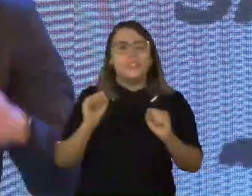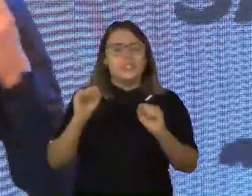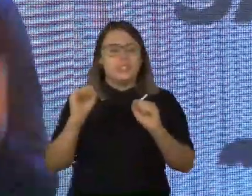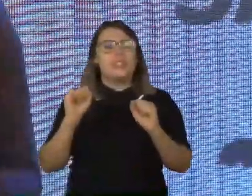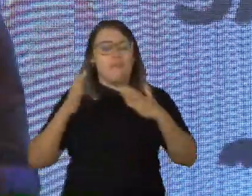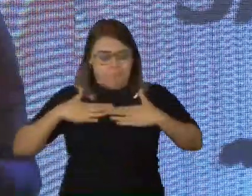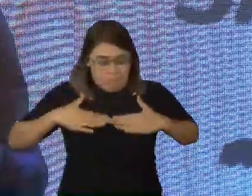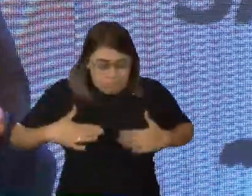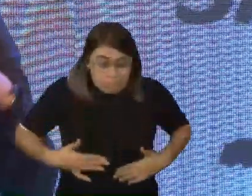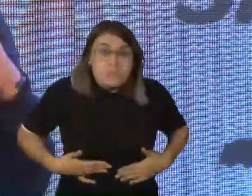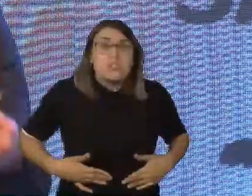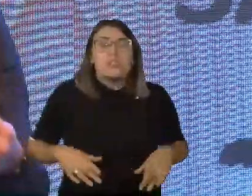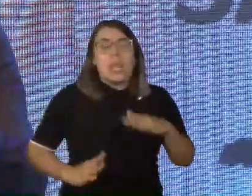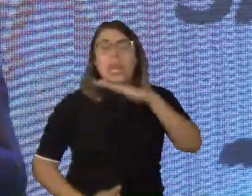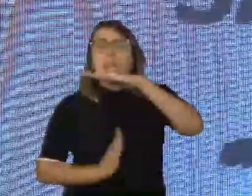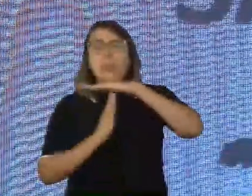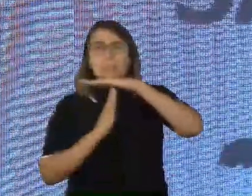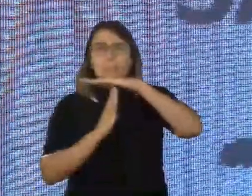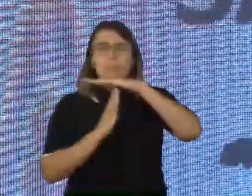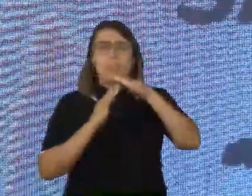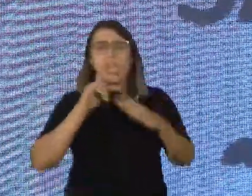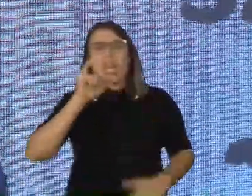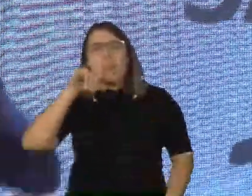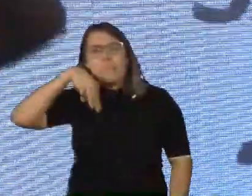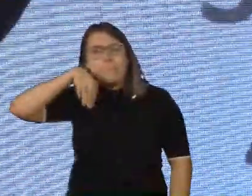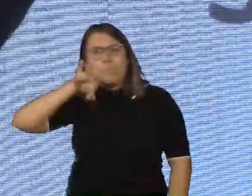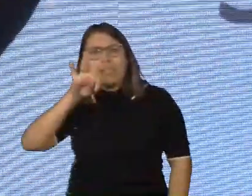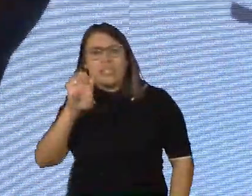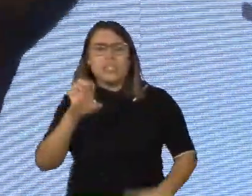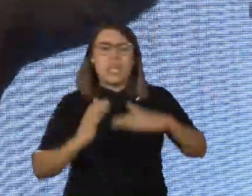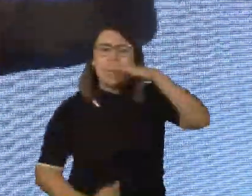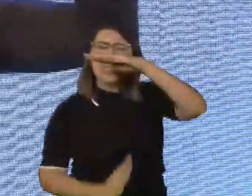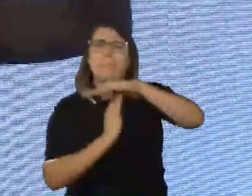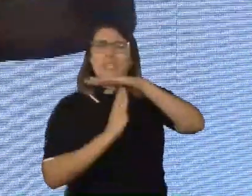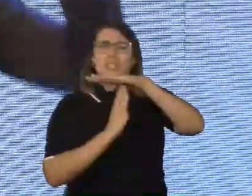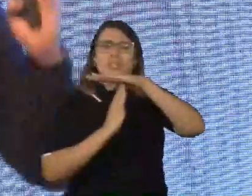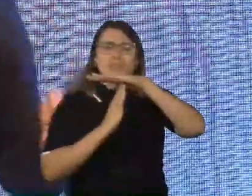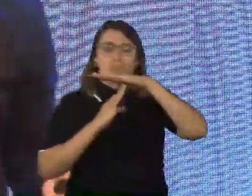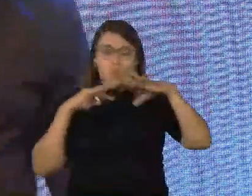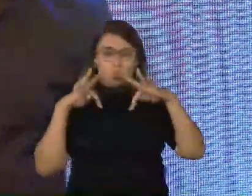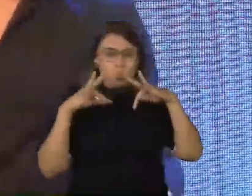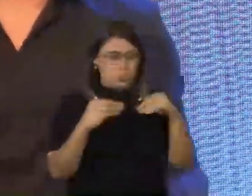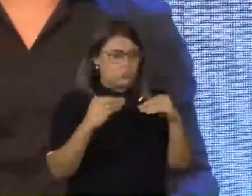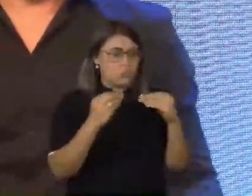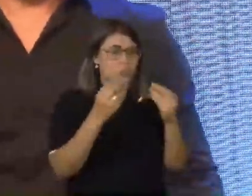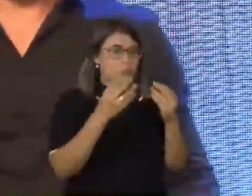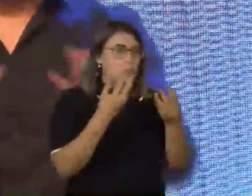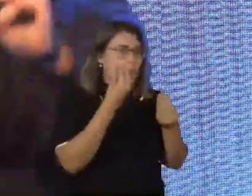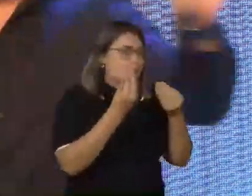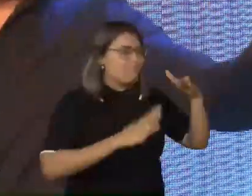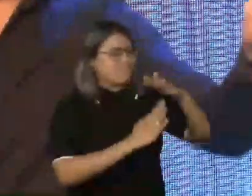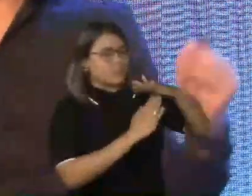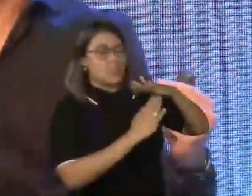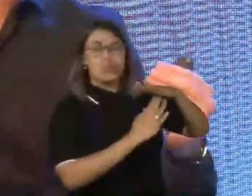mas os limites, a palavra limite, é tudo aquilo que a gente coloca como um teto. Para o aprender, um teto ou então uma